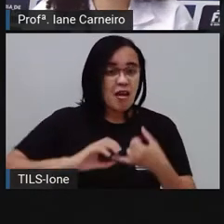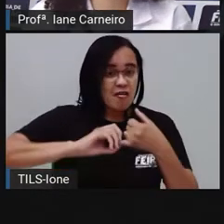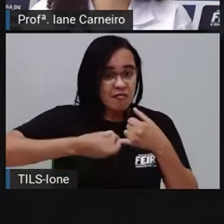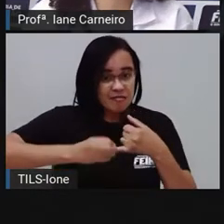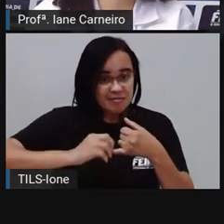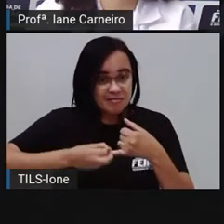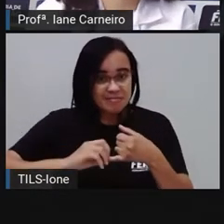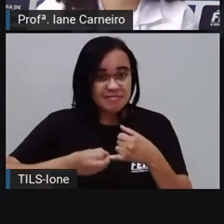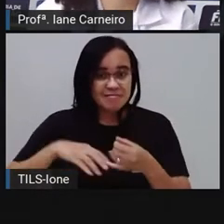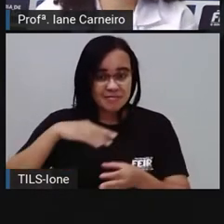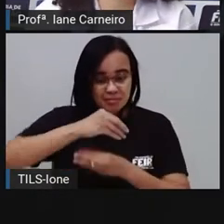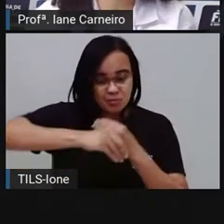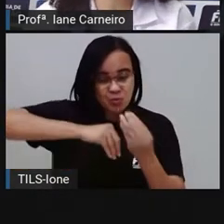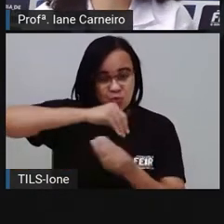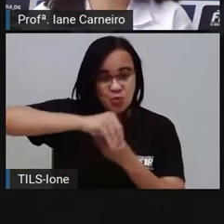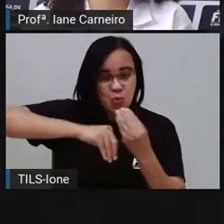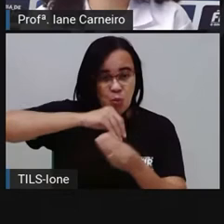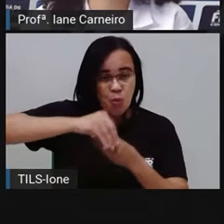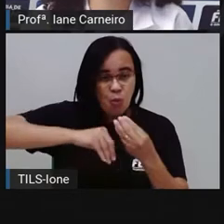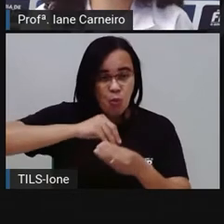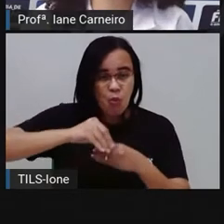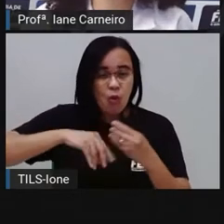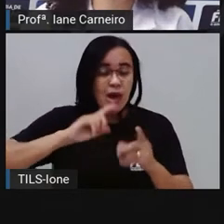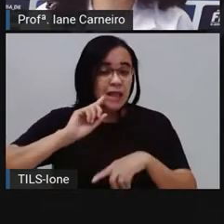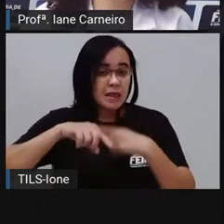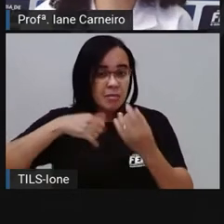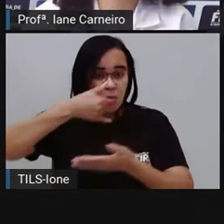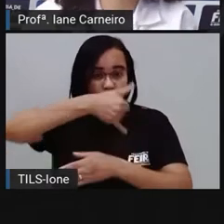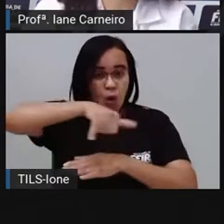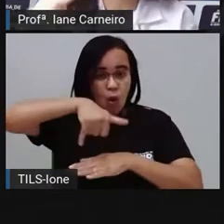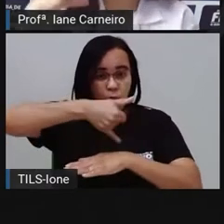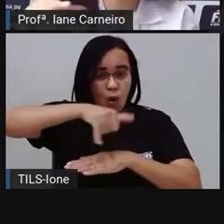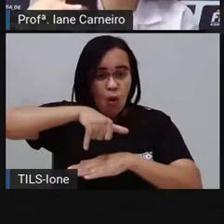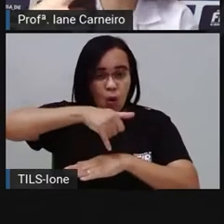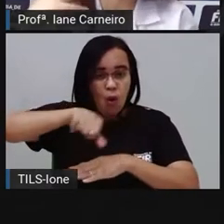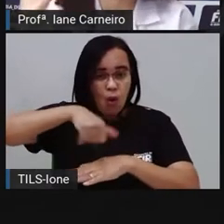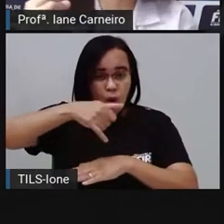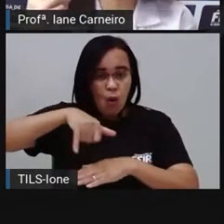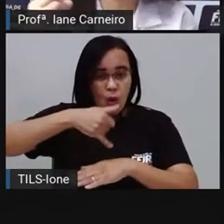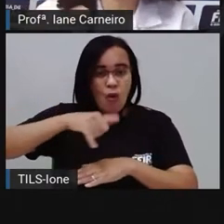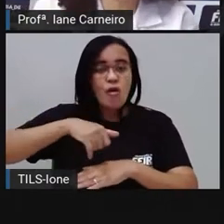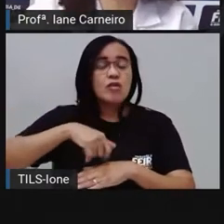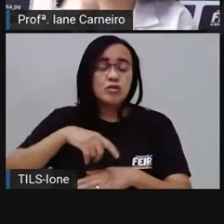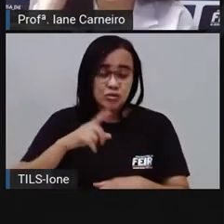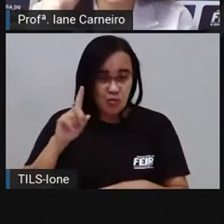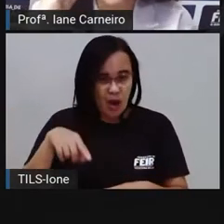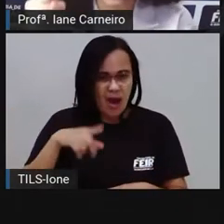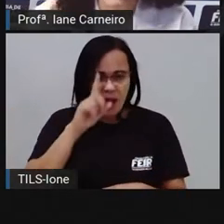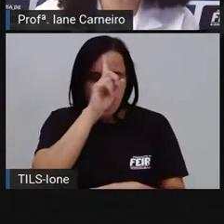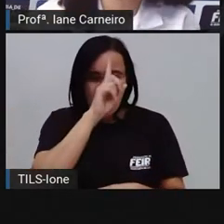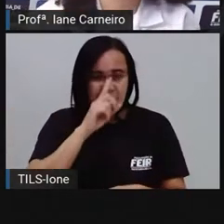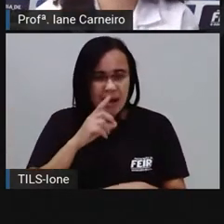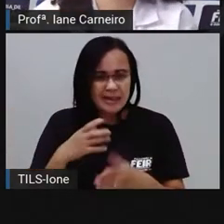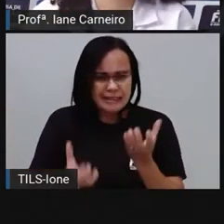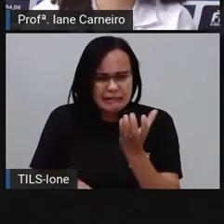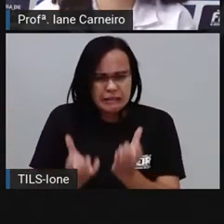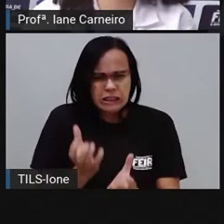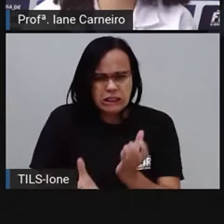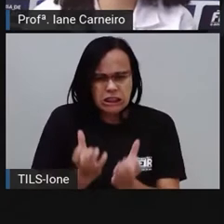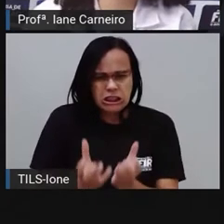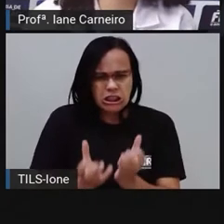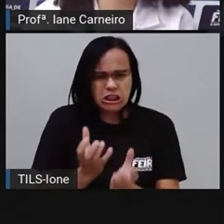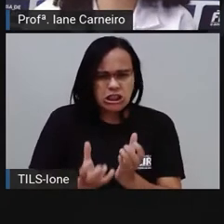baiana do acarajé, né? Ela frita esse bolinho, né? Lá no azeite de dendê bem quente. Ela